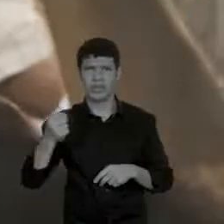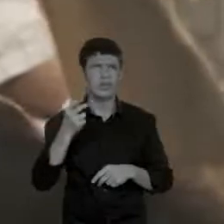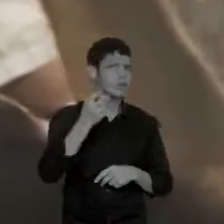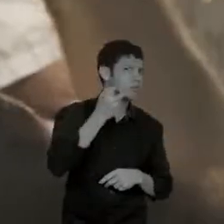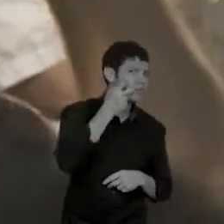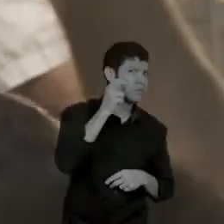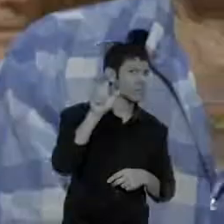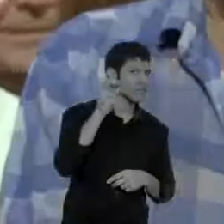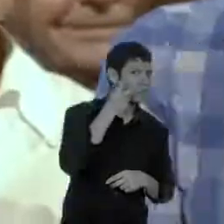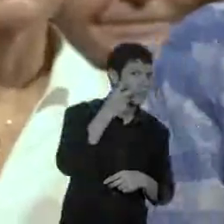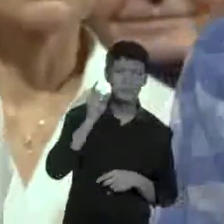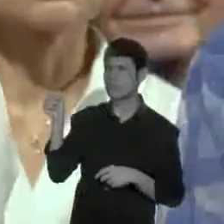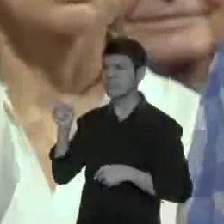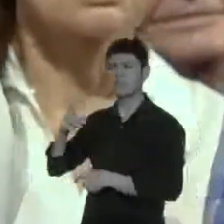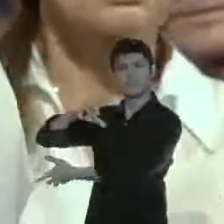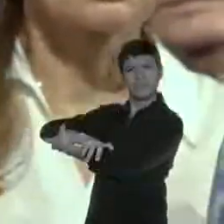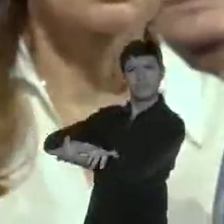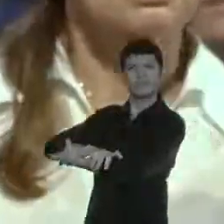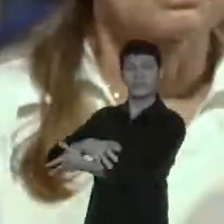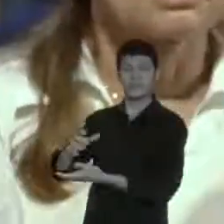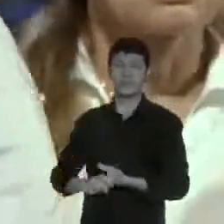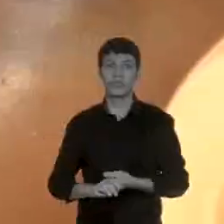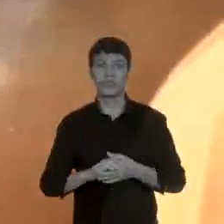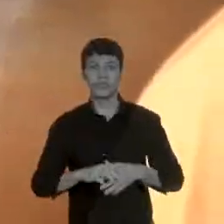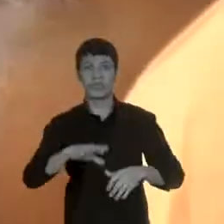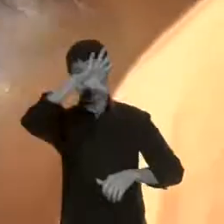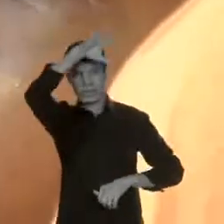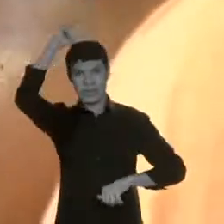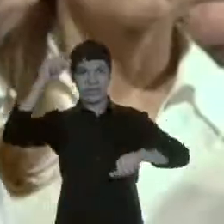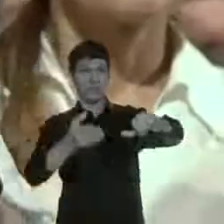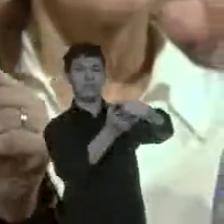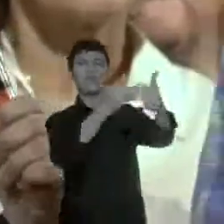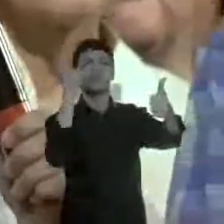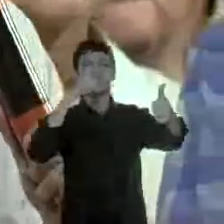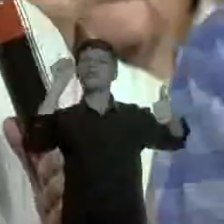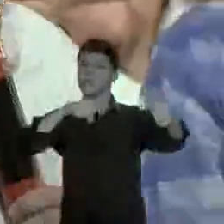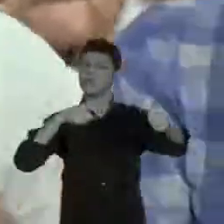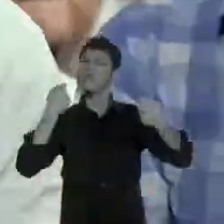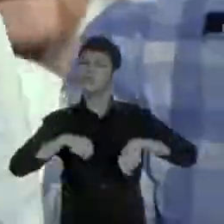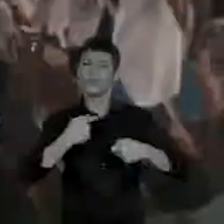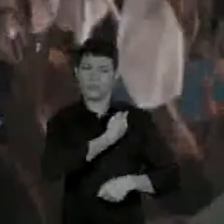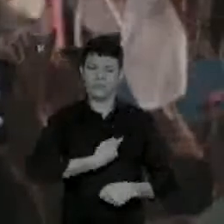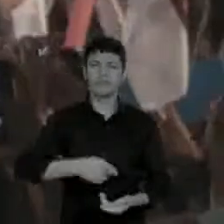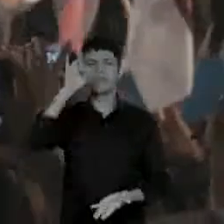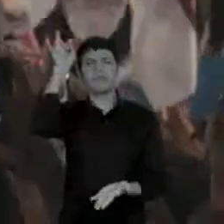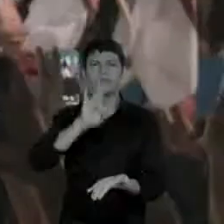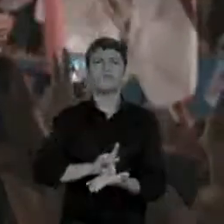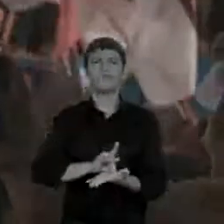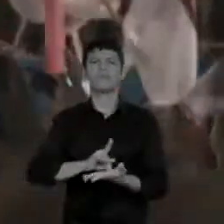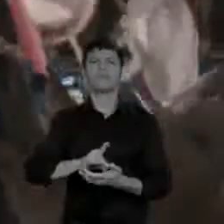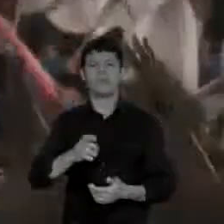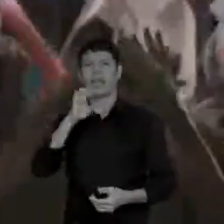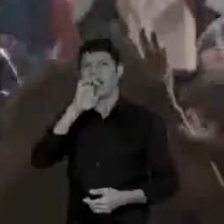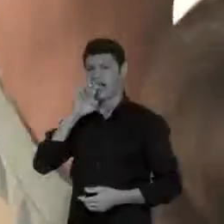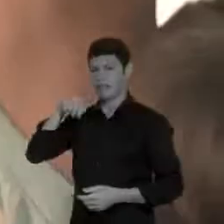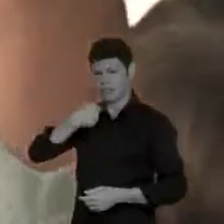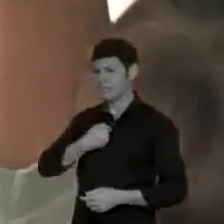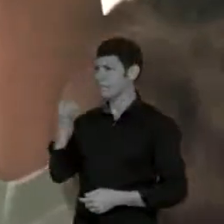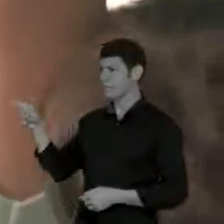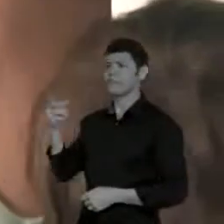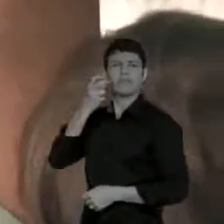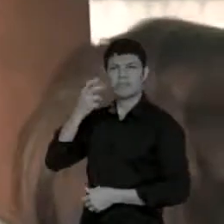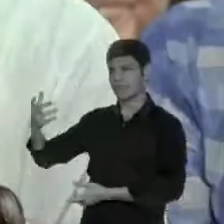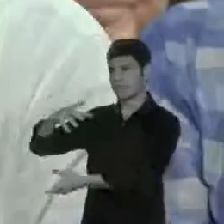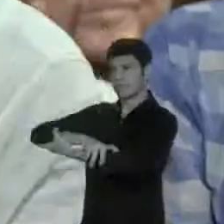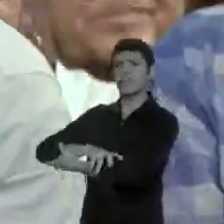Marcelo Ramos. O Amazonas tem jeito. O que falta é governo. E Eduardo e Marcelo